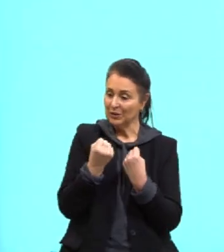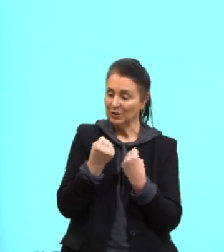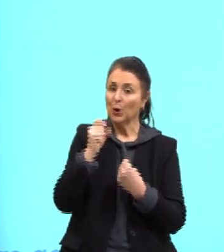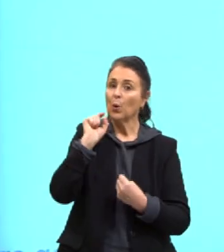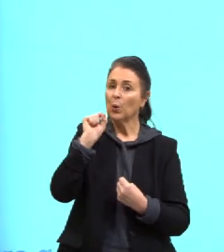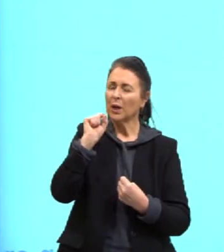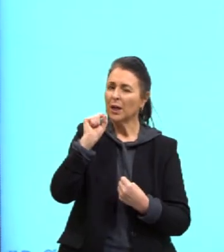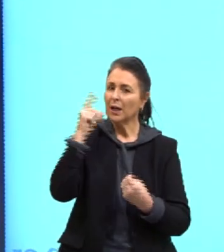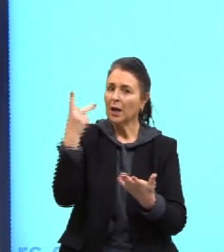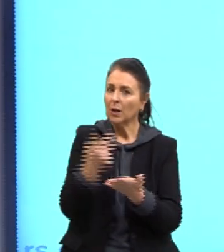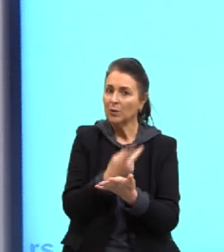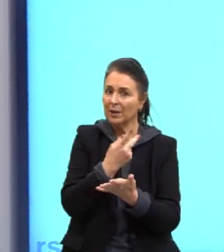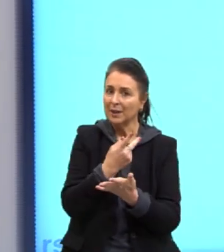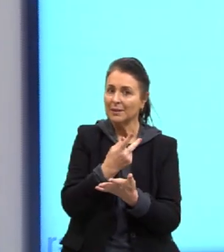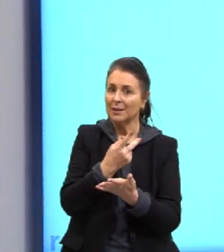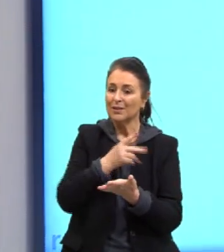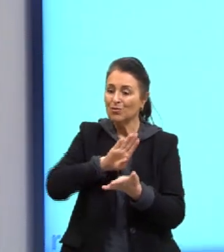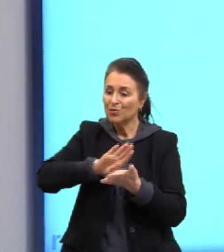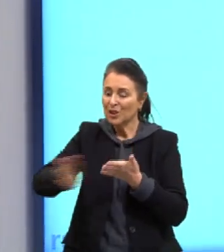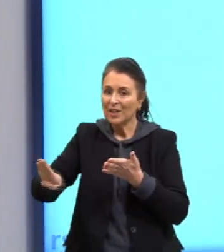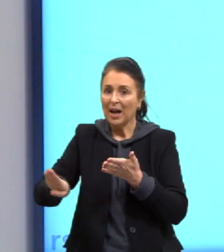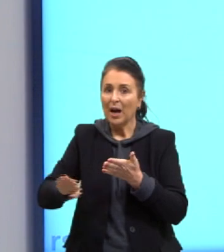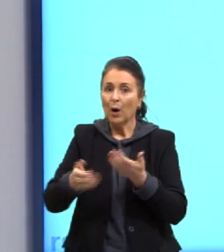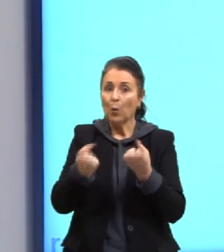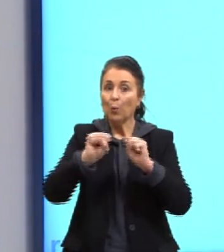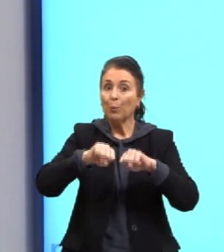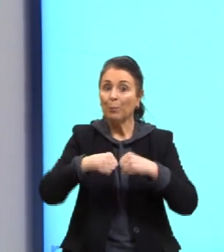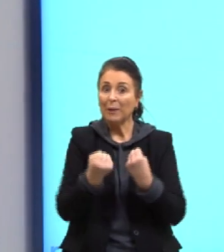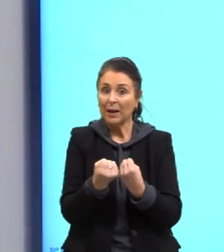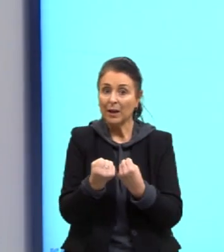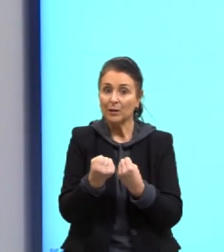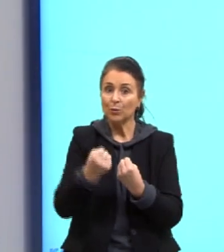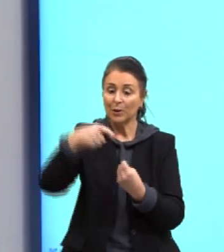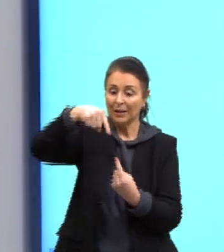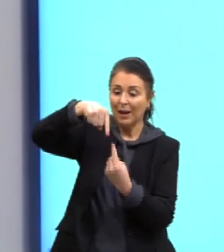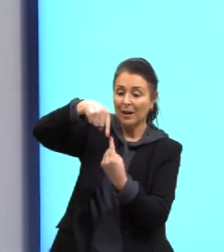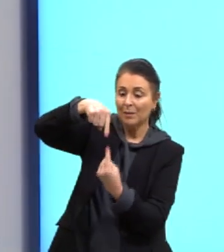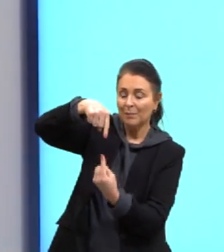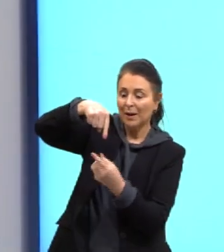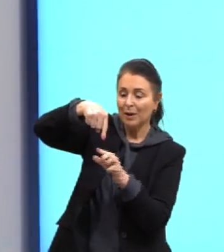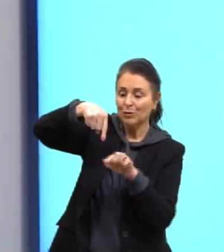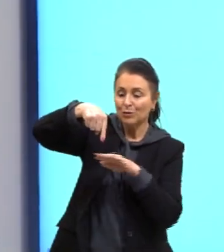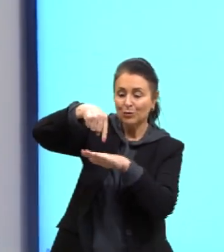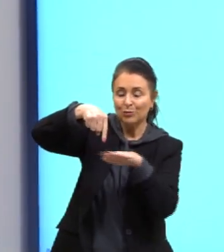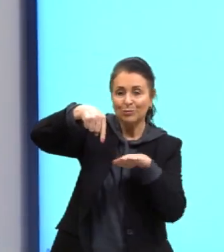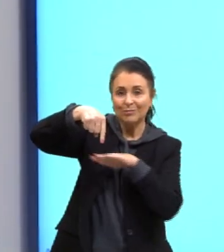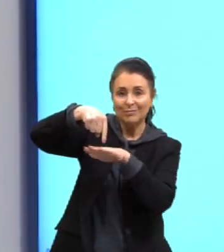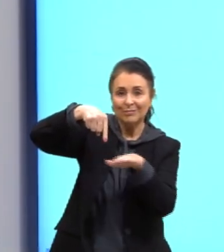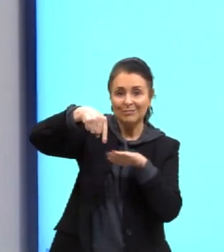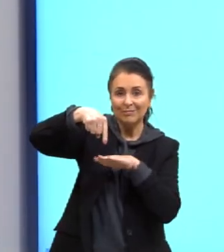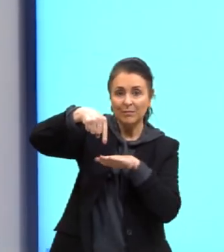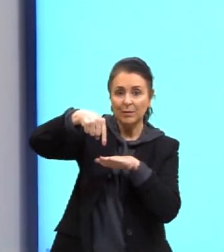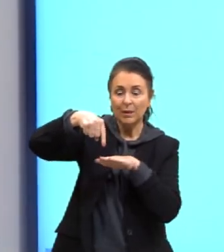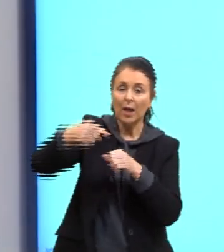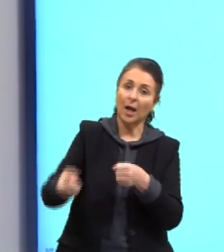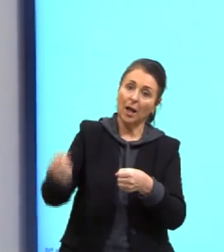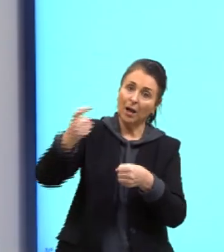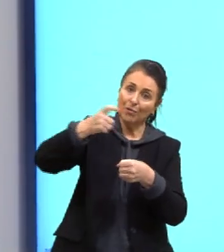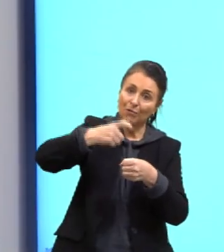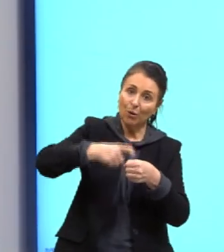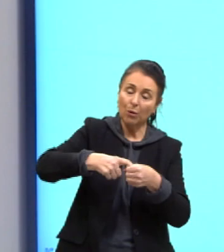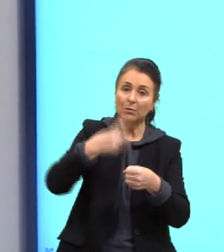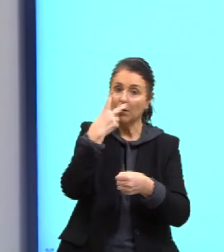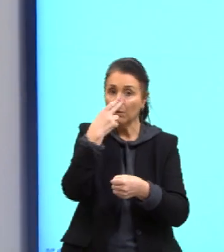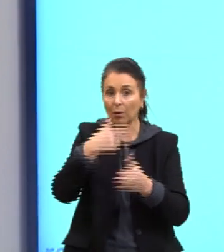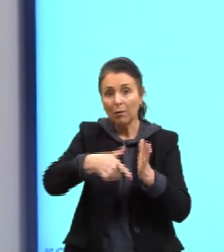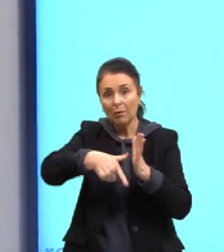se eu retirar esse peso aqui, dessa mola? Ela vai voltar para o seu estado relaxado, que é esse anterior aqui.